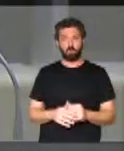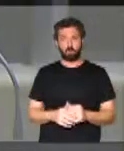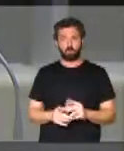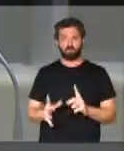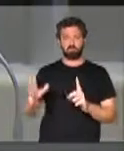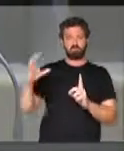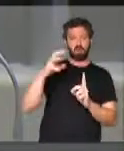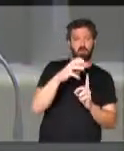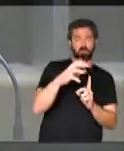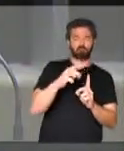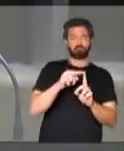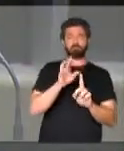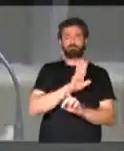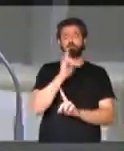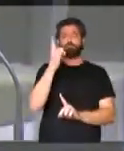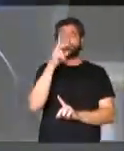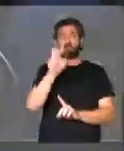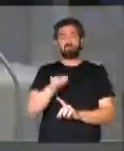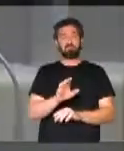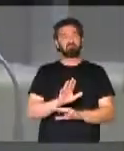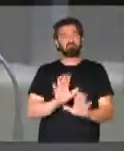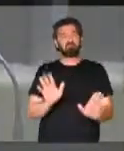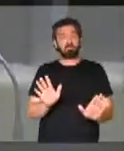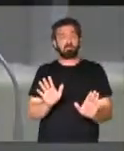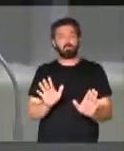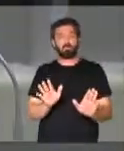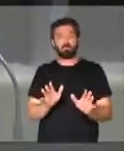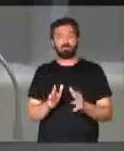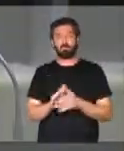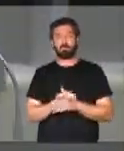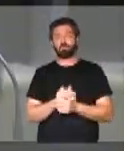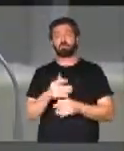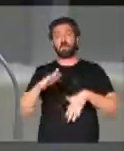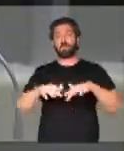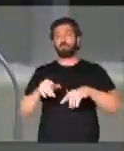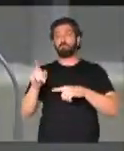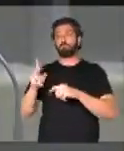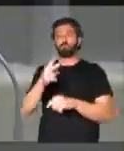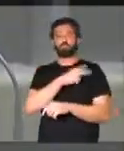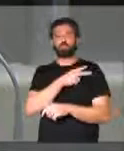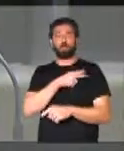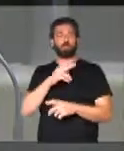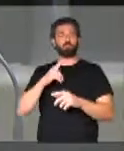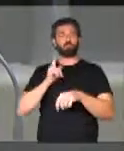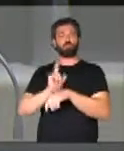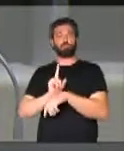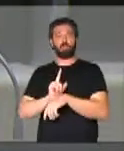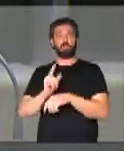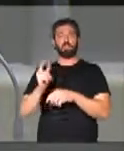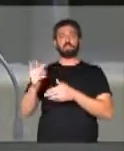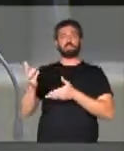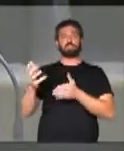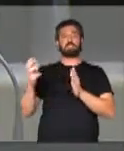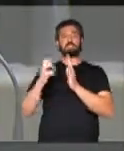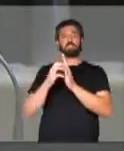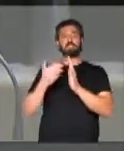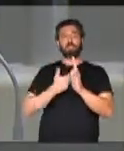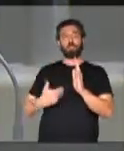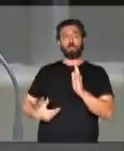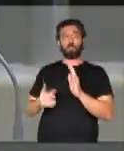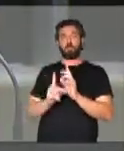hierarquicamente num patamar superior, numa situação de mando numa empresa. Porque